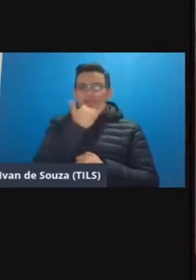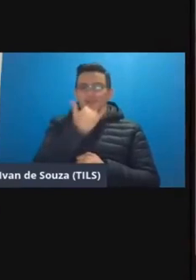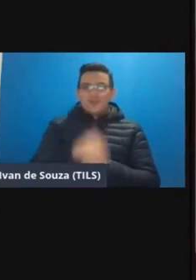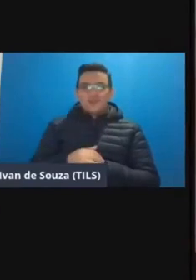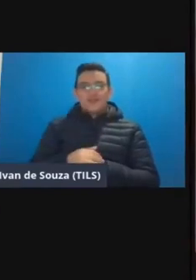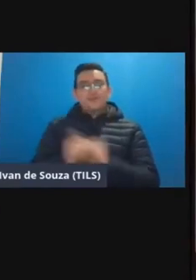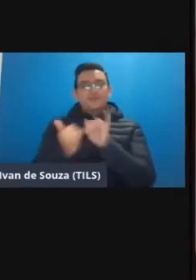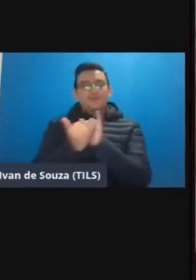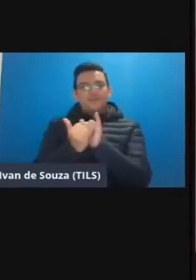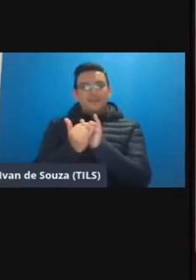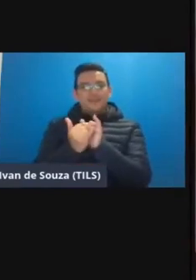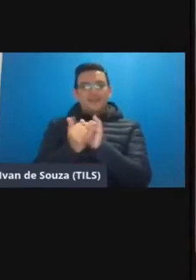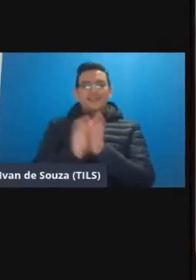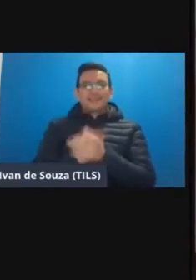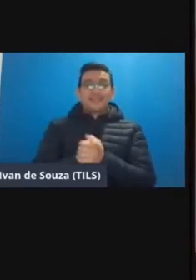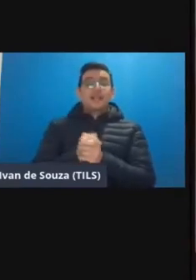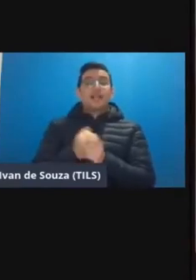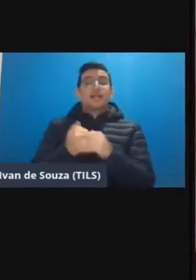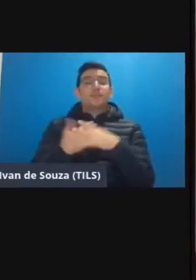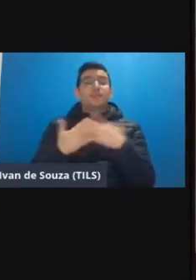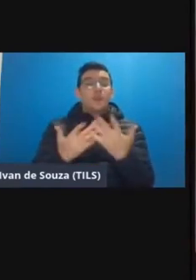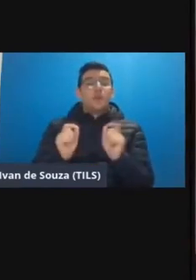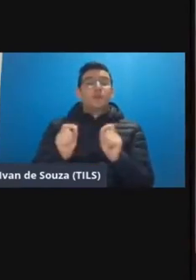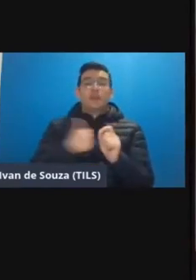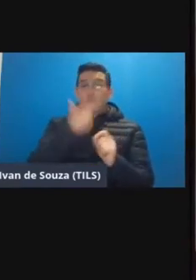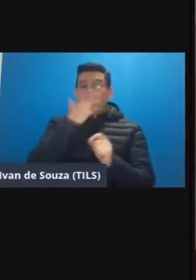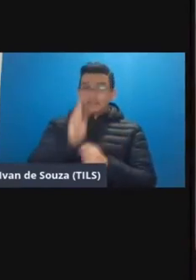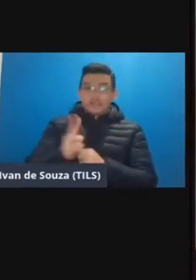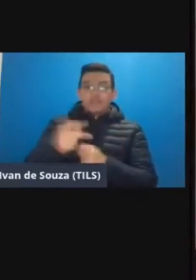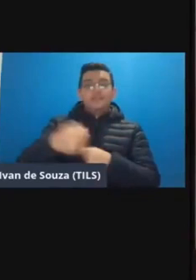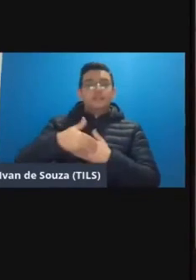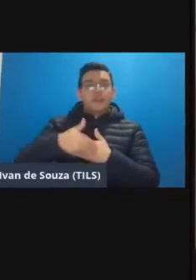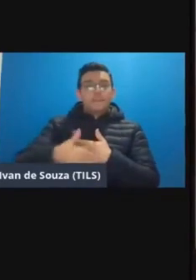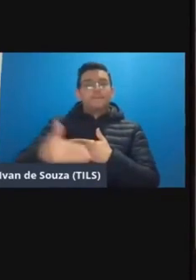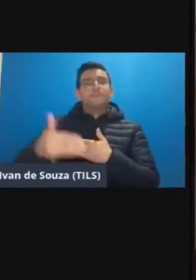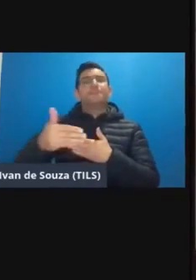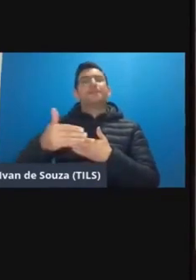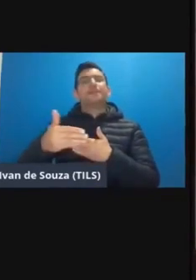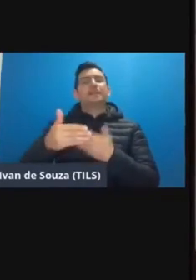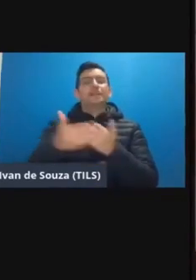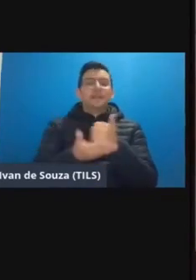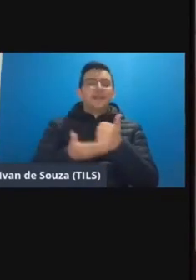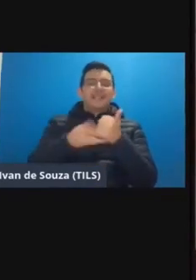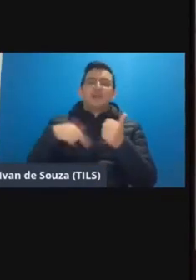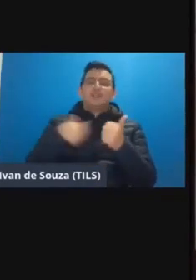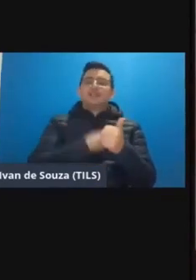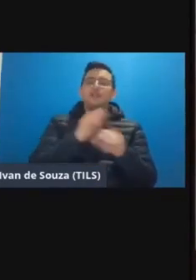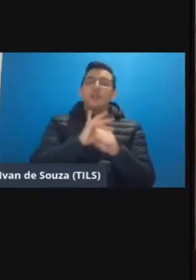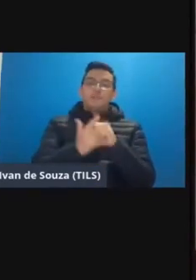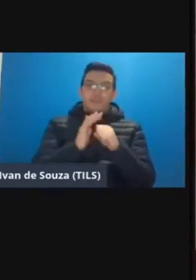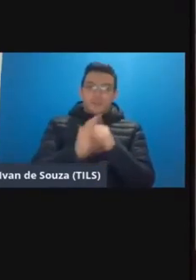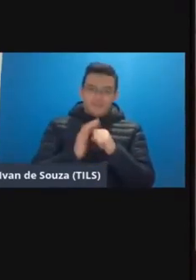desculpe a toma da fala assim é eu acho que a gente sempre tem que partir dessa dessa premissa estamos em pandemia